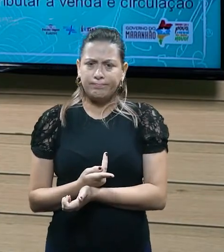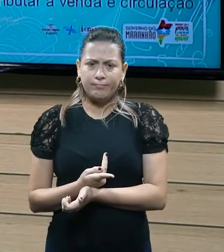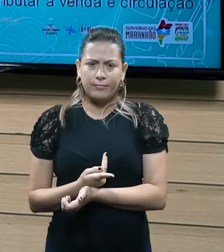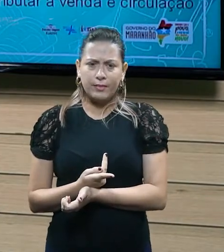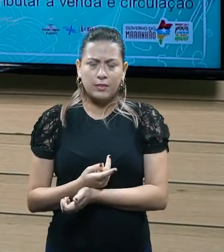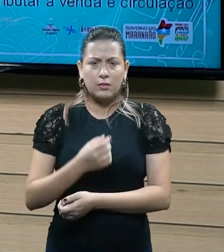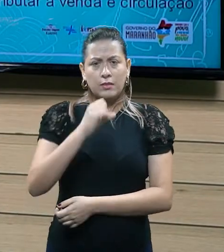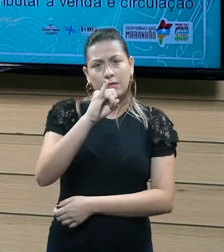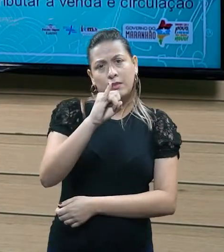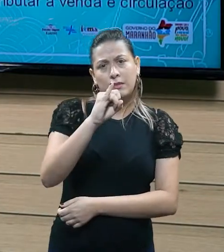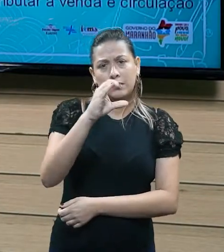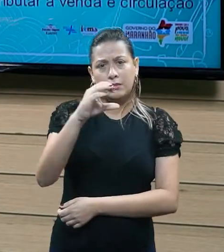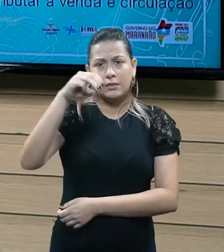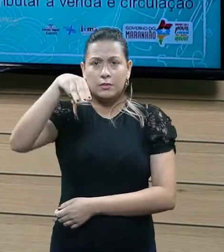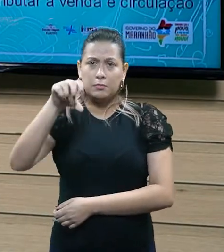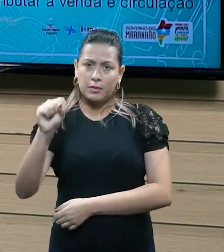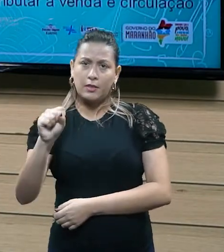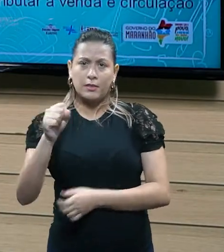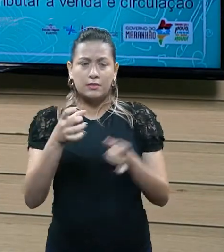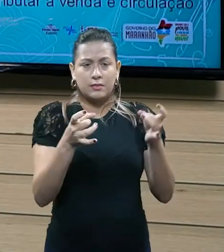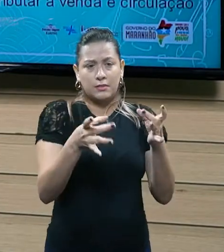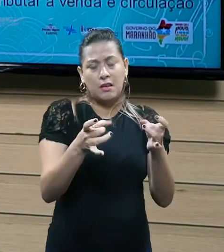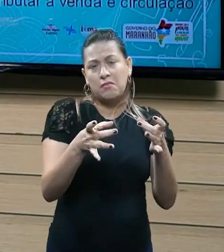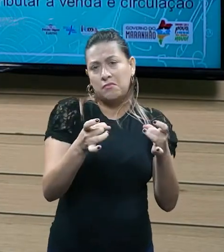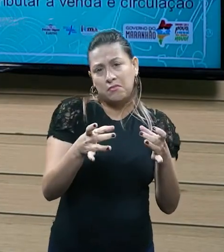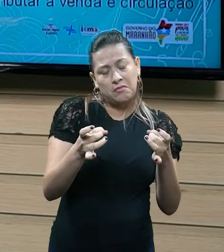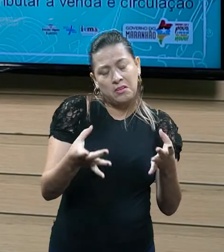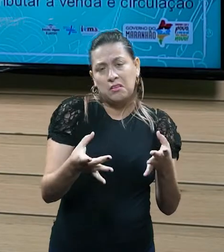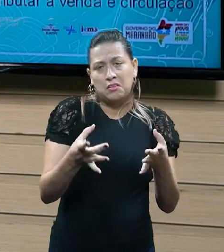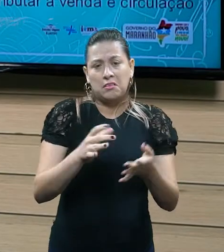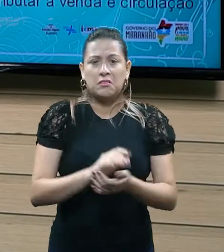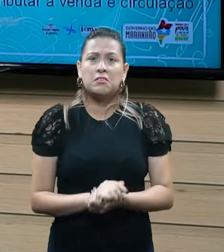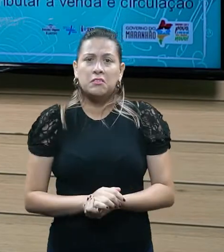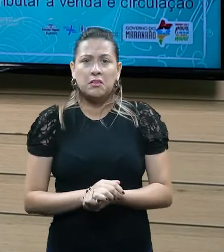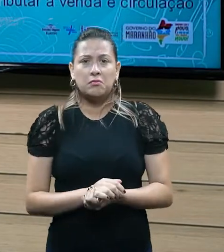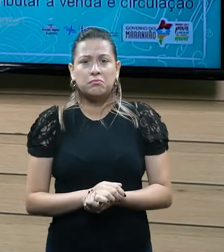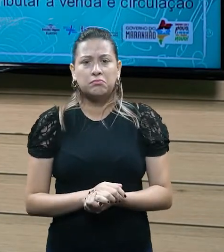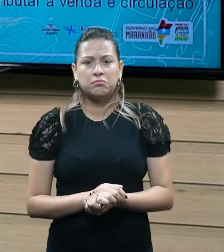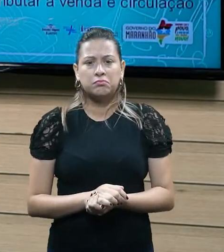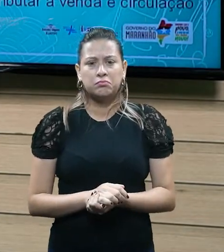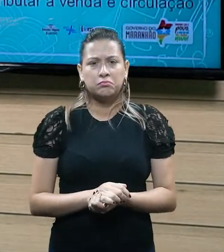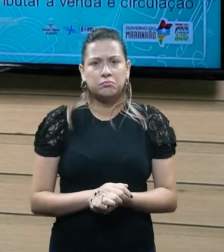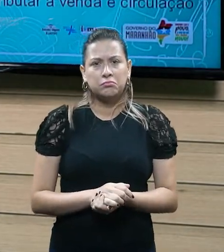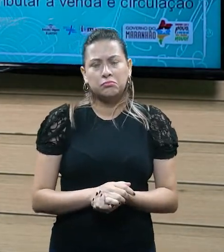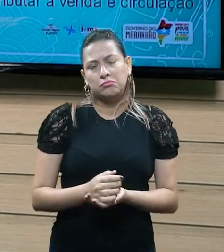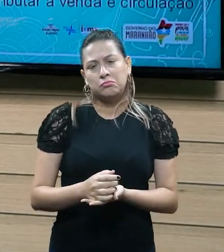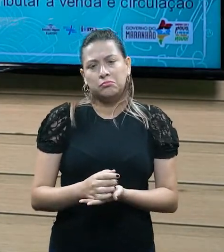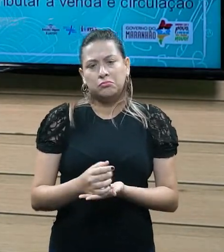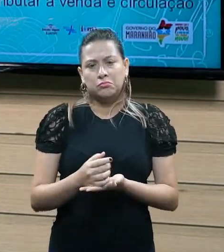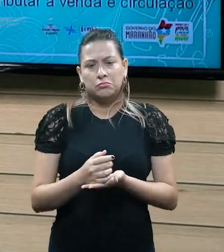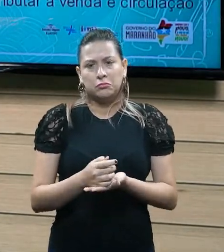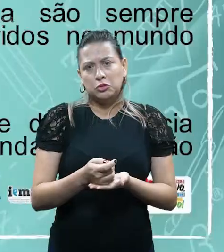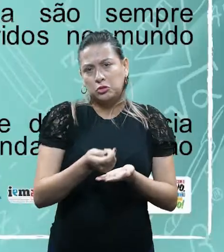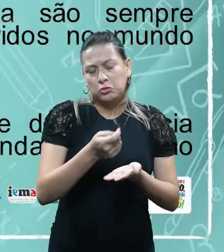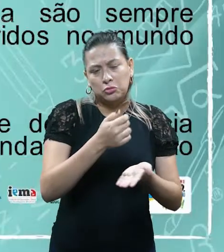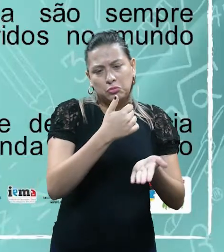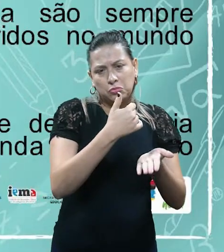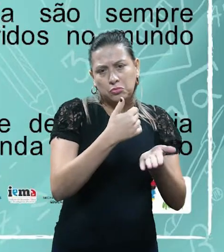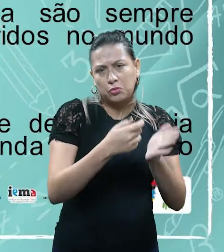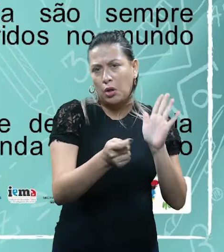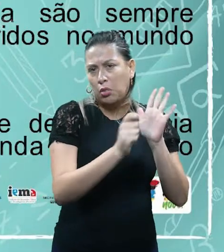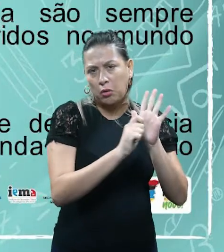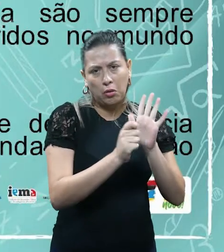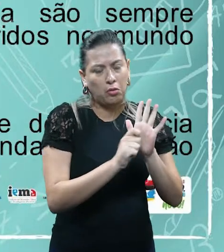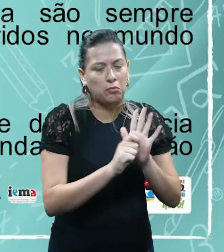instituir o ICMS, né, na venda de entorpecente, na venda de drogas. De fato, ele não poderá fazer isso, né,